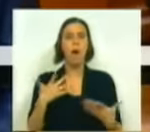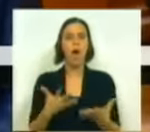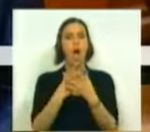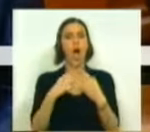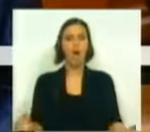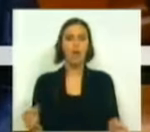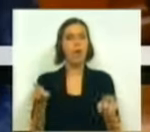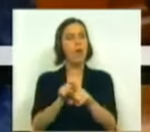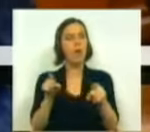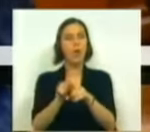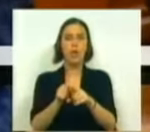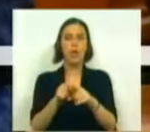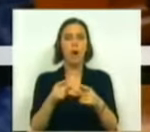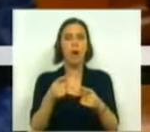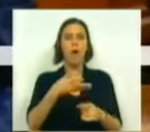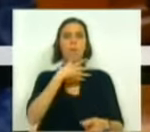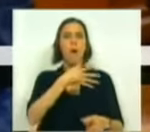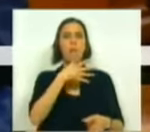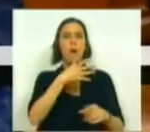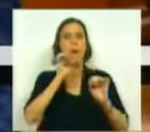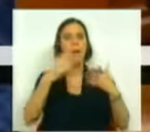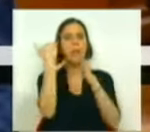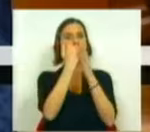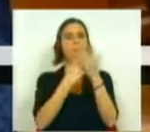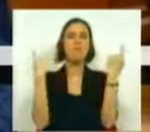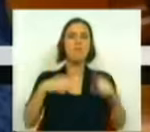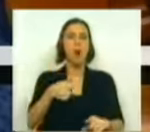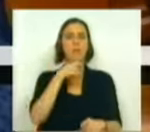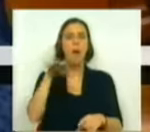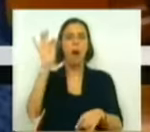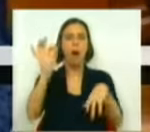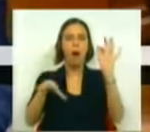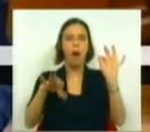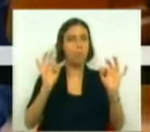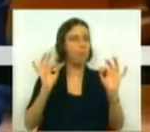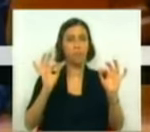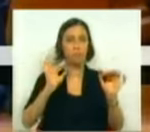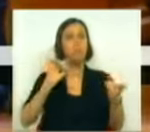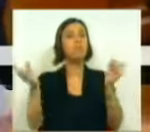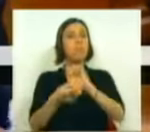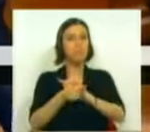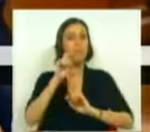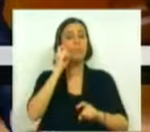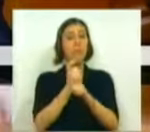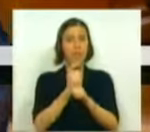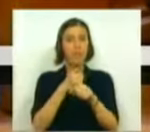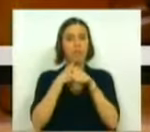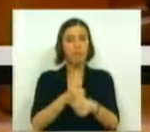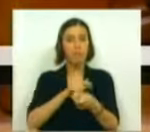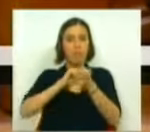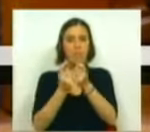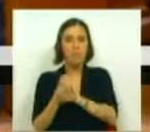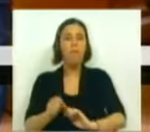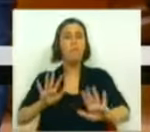agora resolver-se com um punhado de declarações de princípio ou de medidas avulsas. Antes exige e demanda um conjunto de